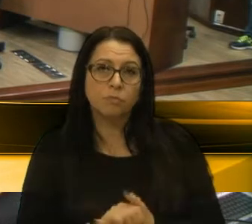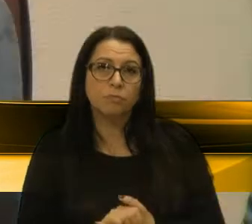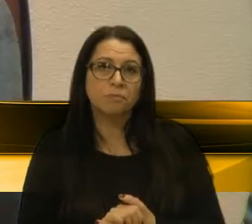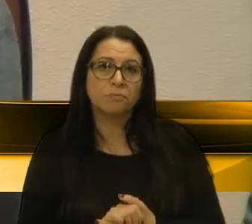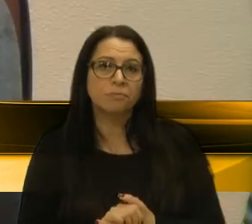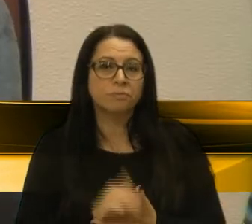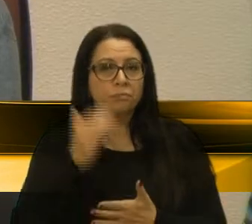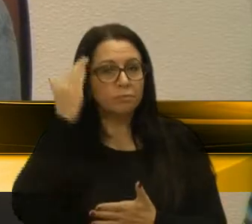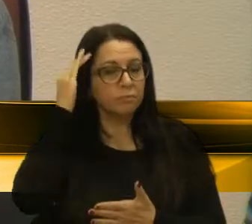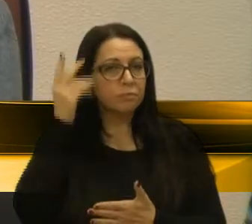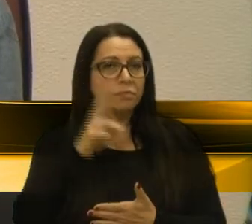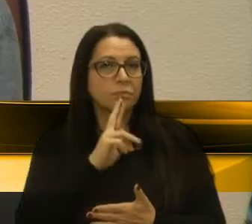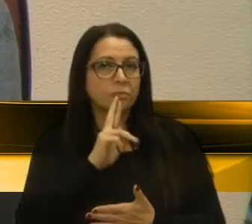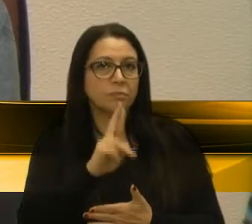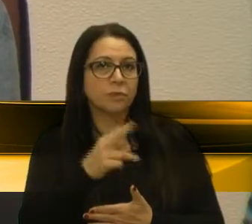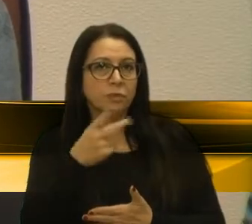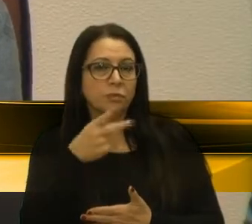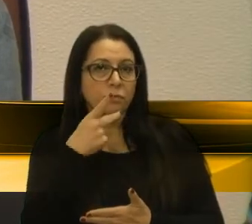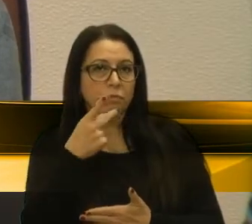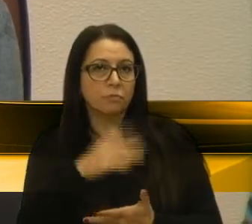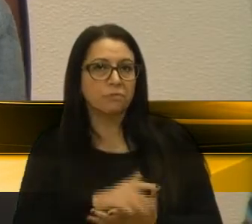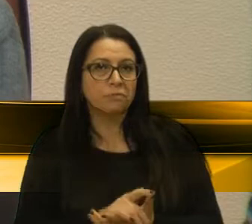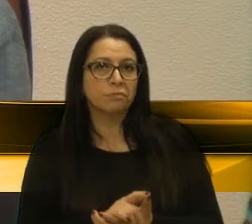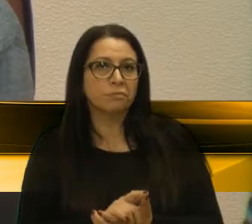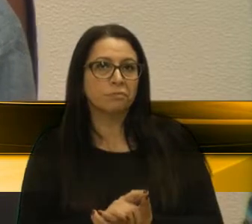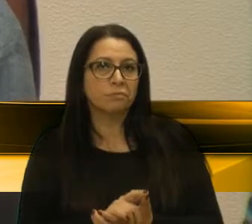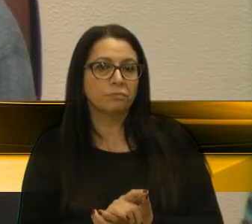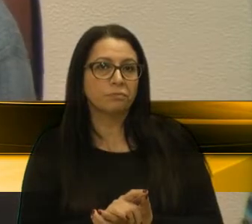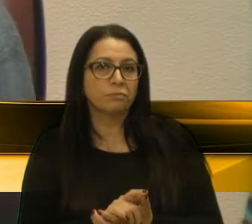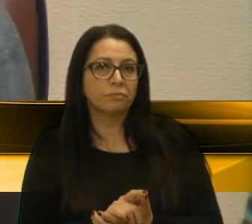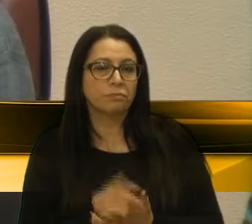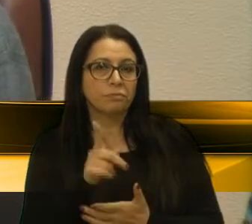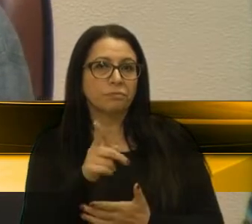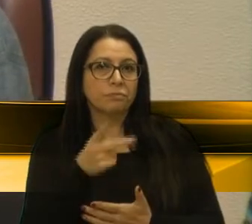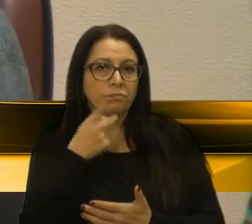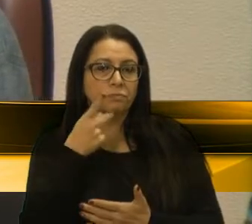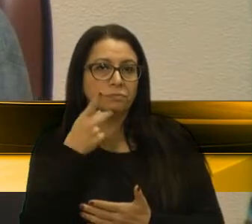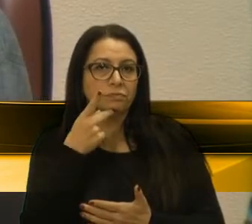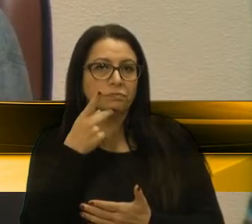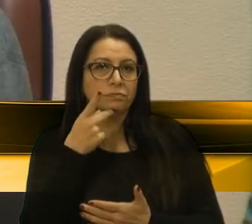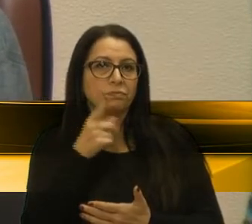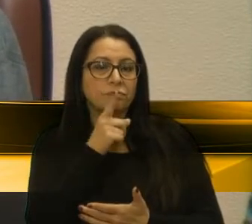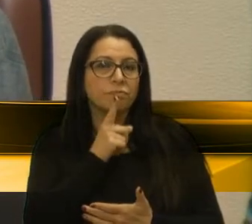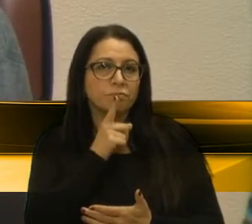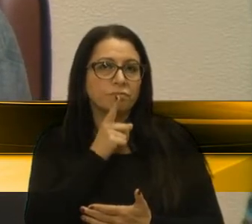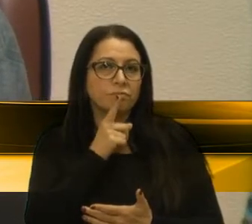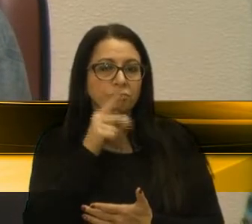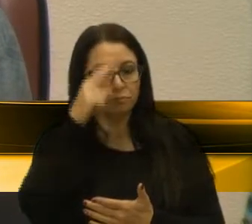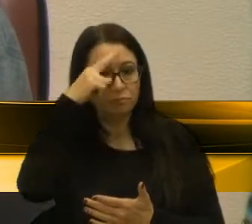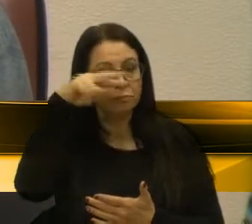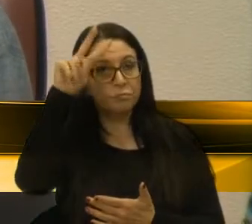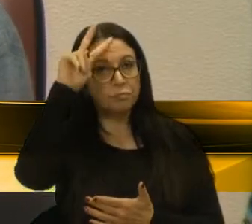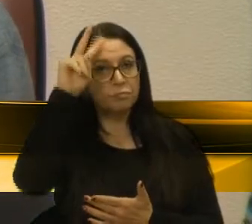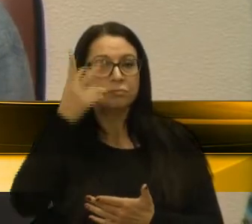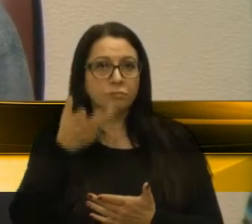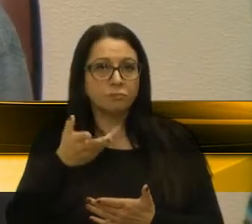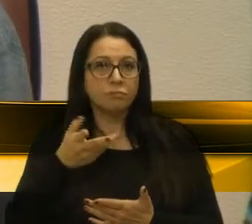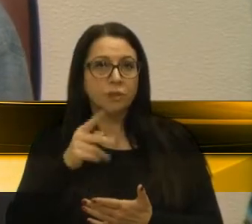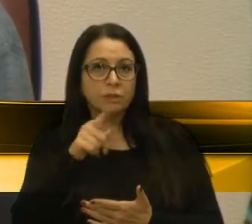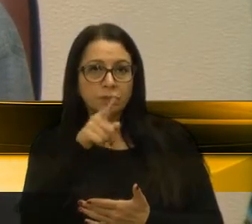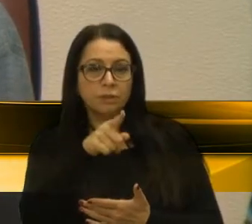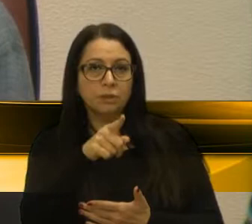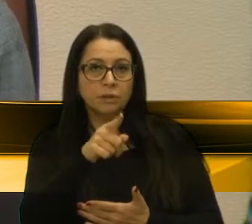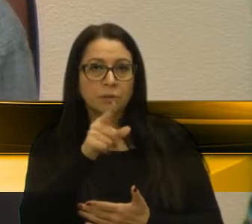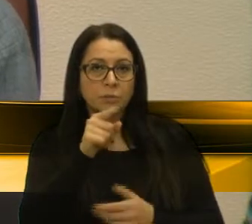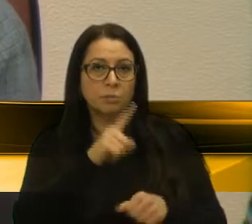que é uma resposta à sua colocação, em razão dos dizeres do vereador Alberto e do vereador Edson, então o senhor, a partir